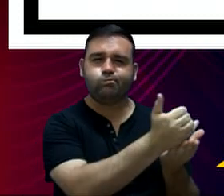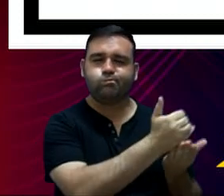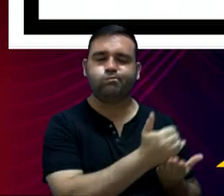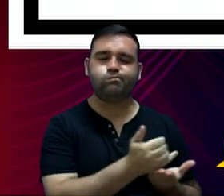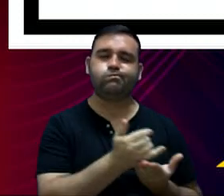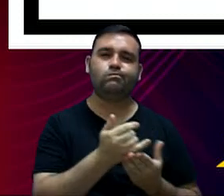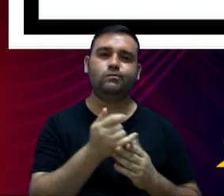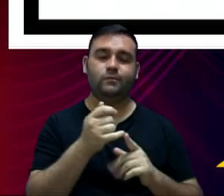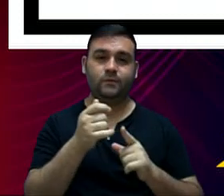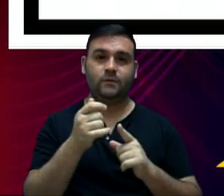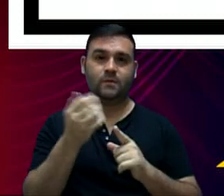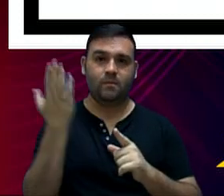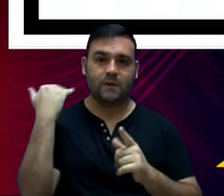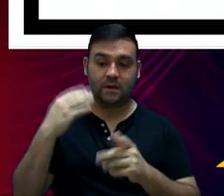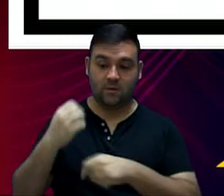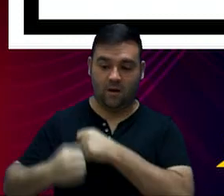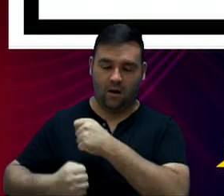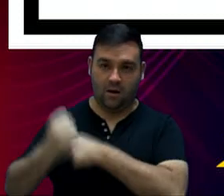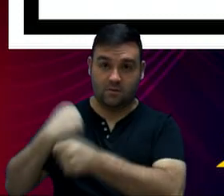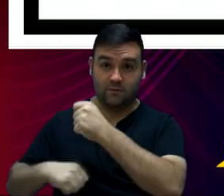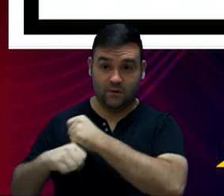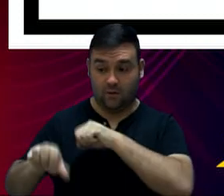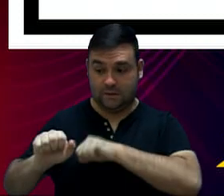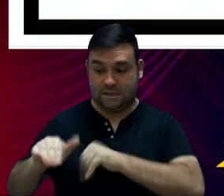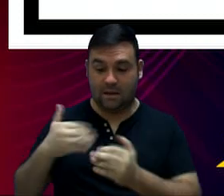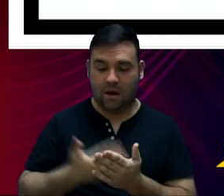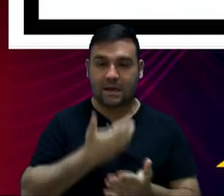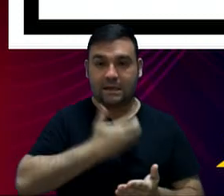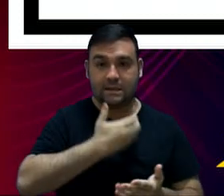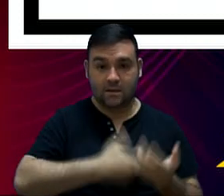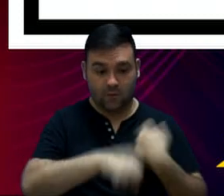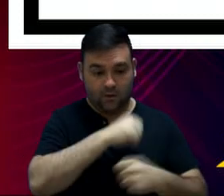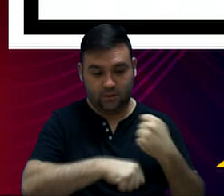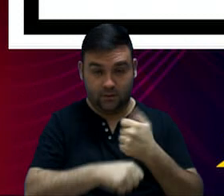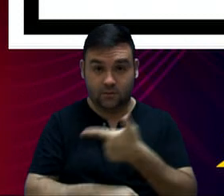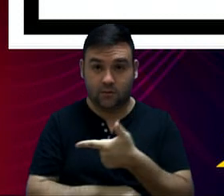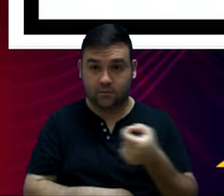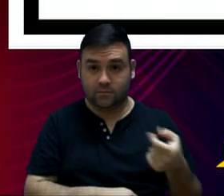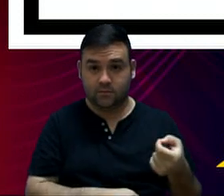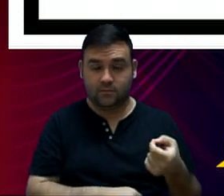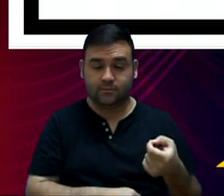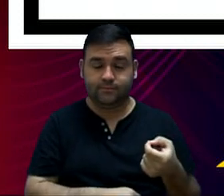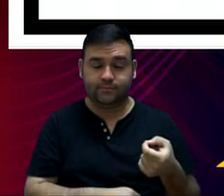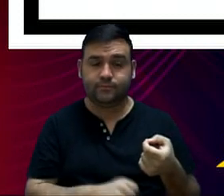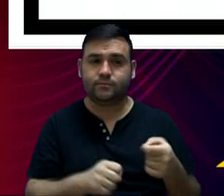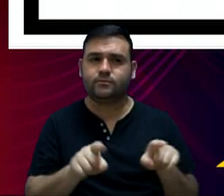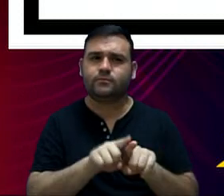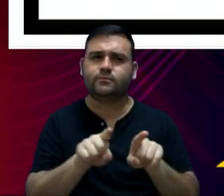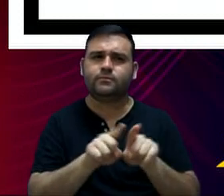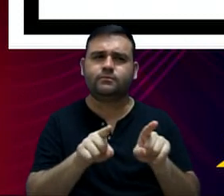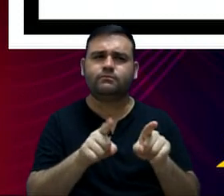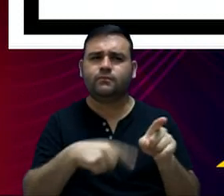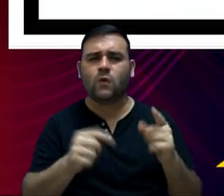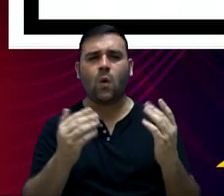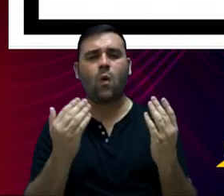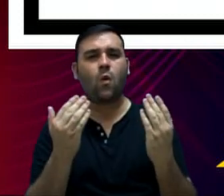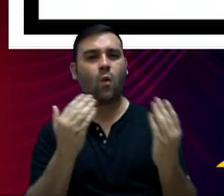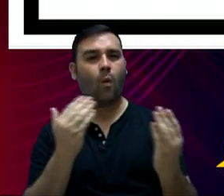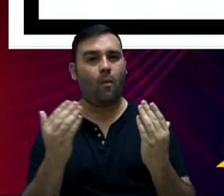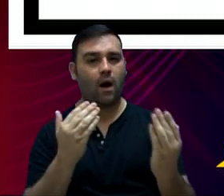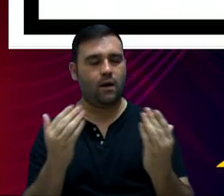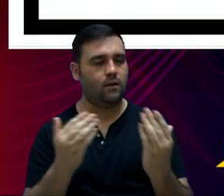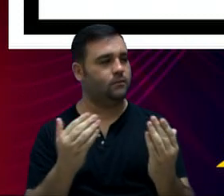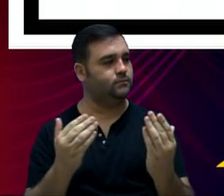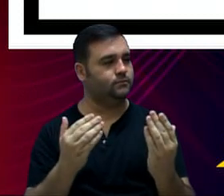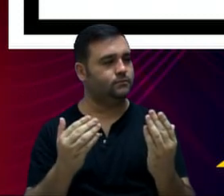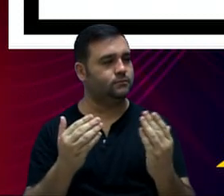terceiro quadrimestre de 2020, e fazemos, então, uma comparação, inclusive,